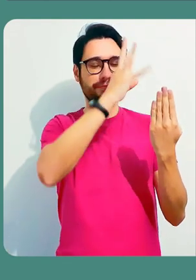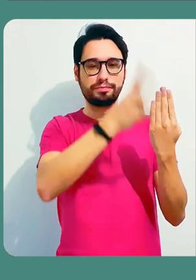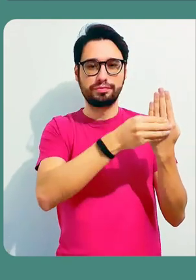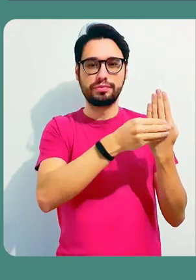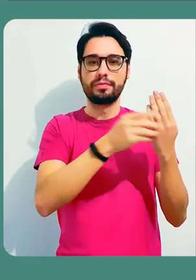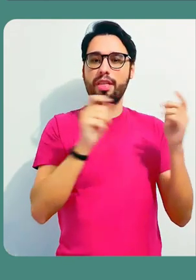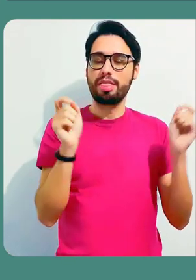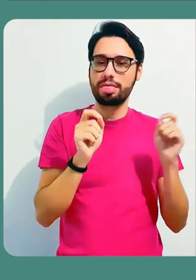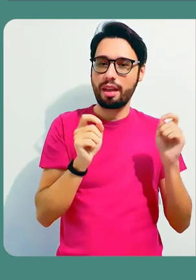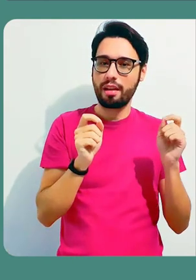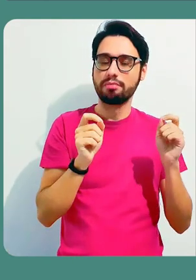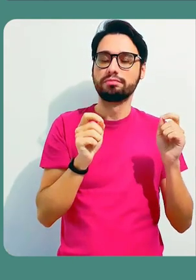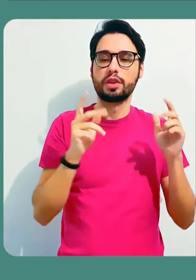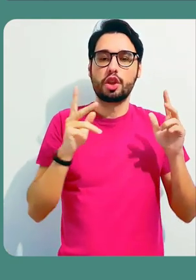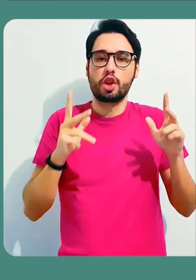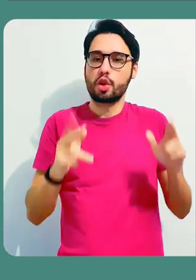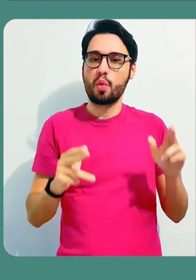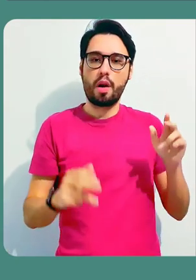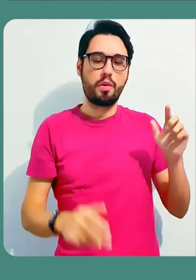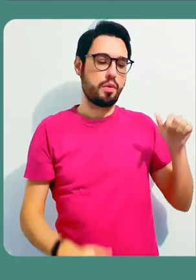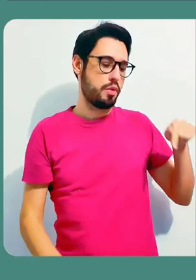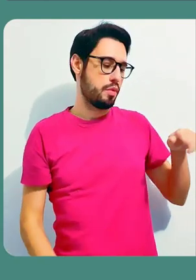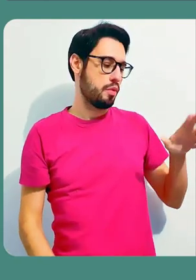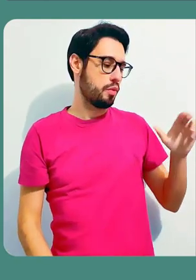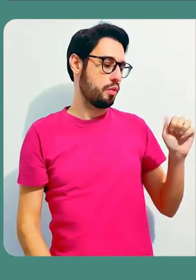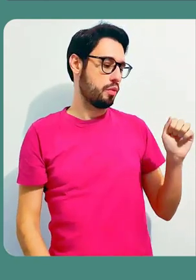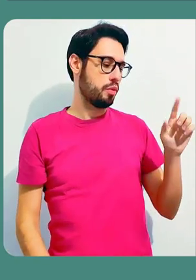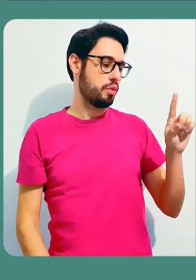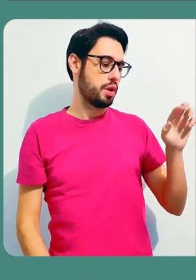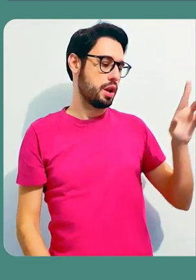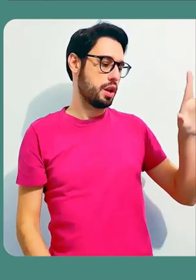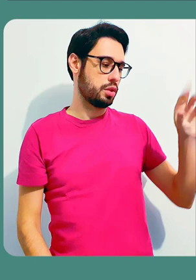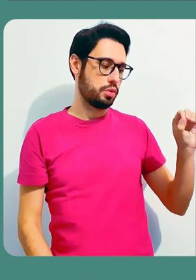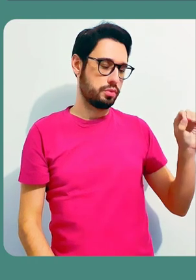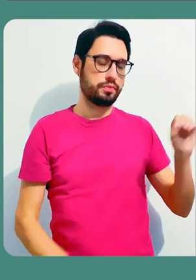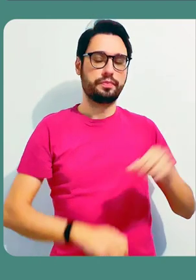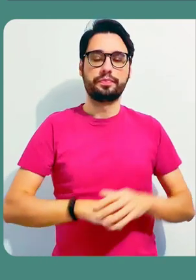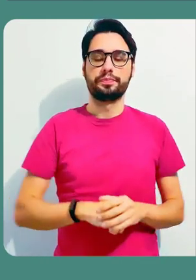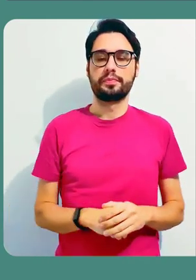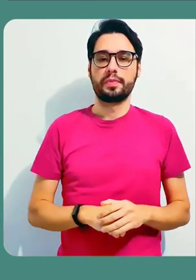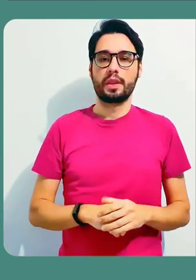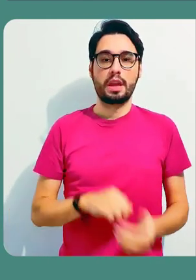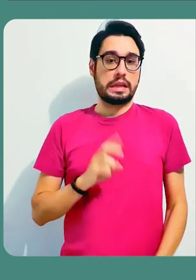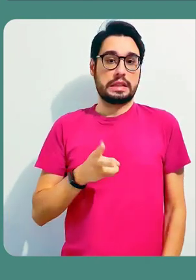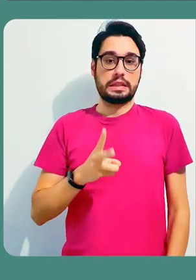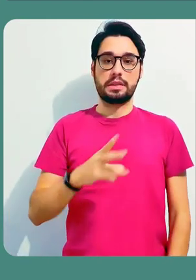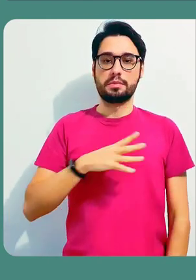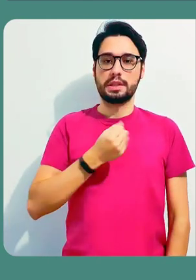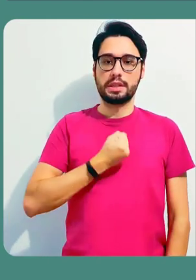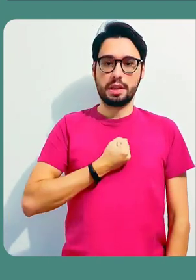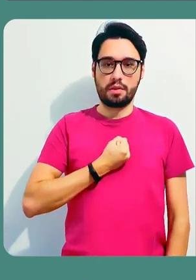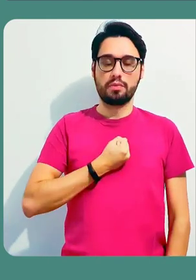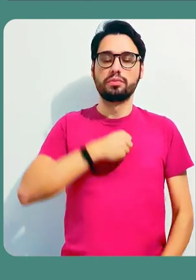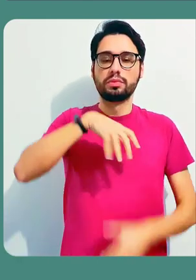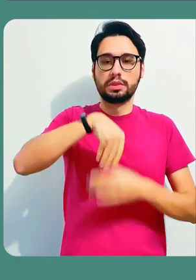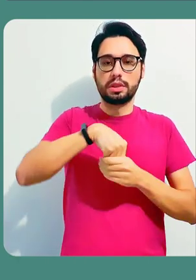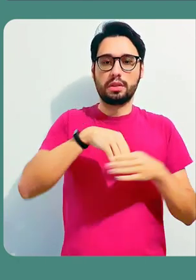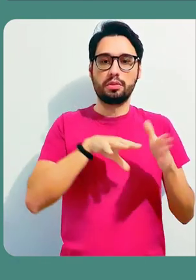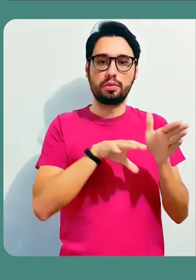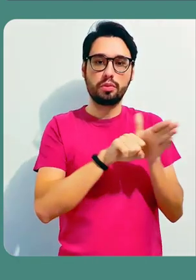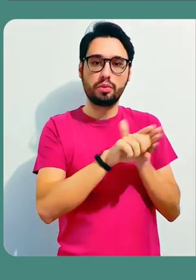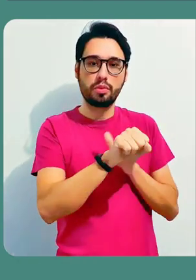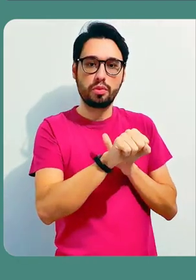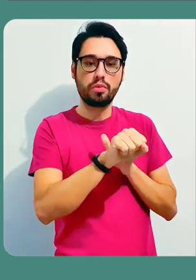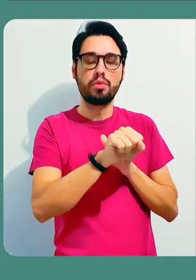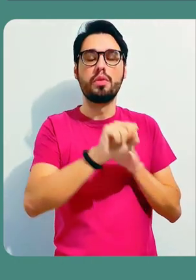meu Jamboard para fazer toda a conclusão. Então, eu posso fazer isso aqui. uma demonstração que eu fiz durante a aula.